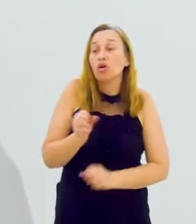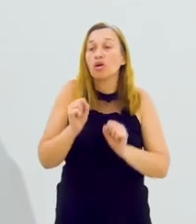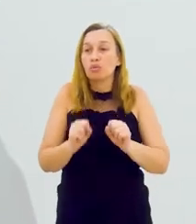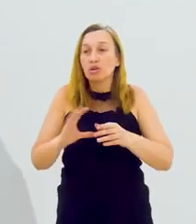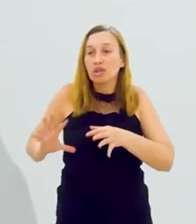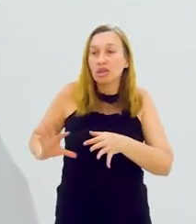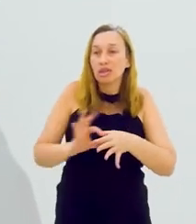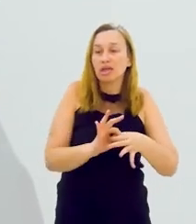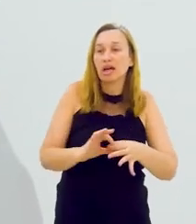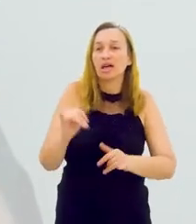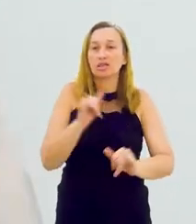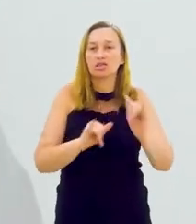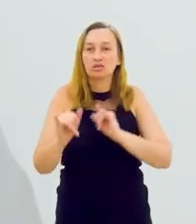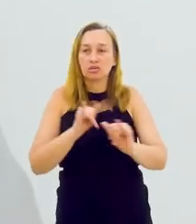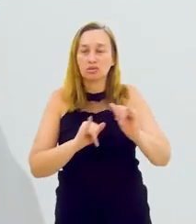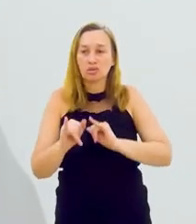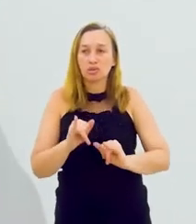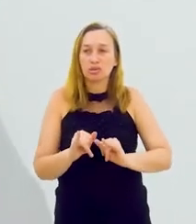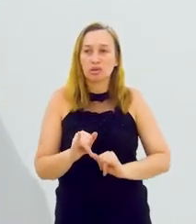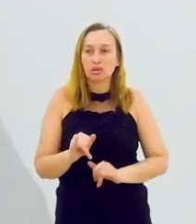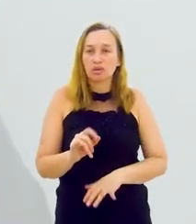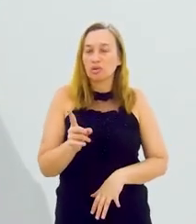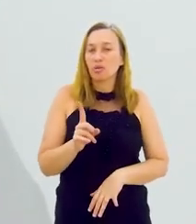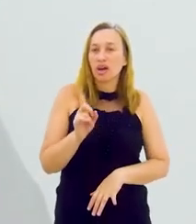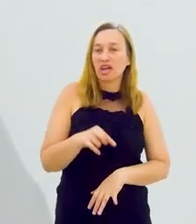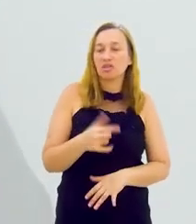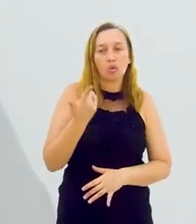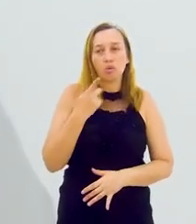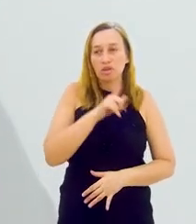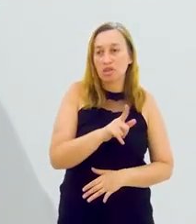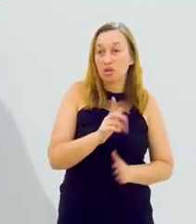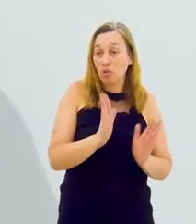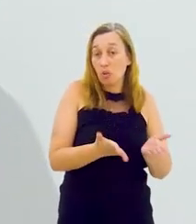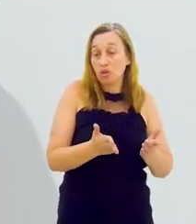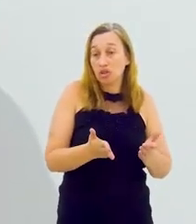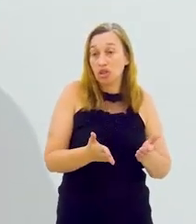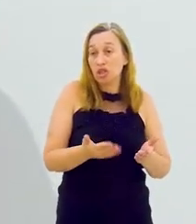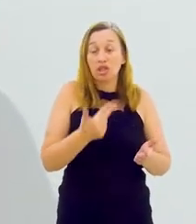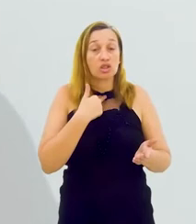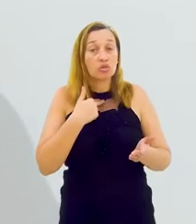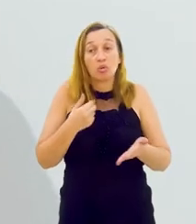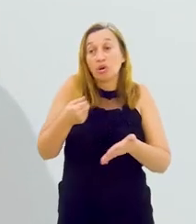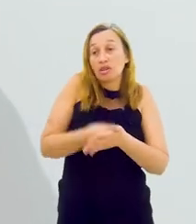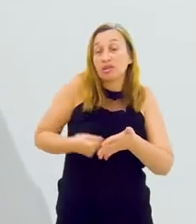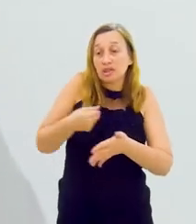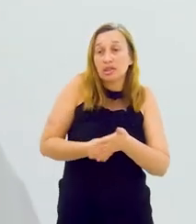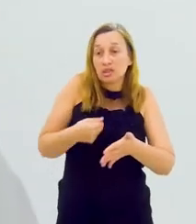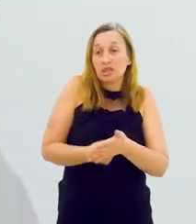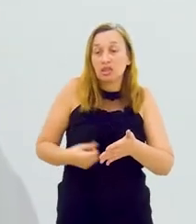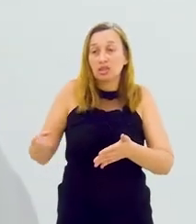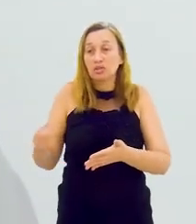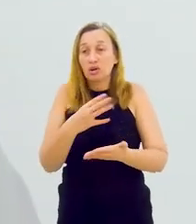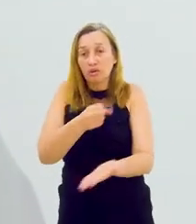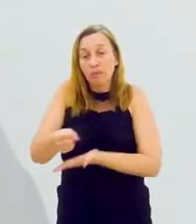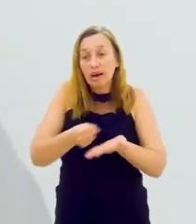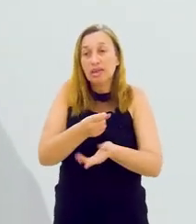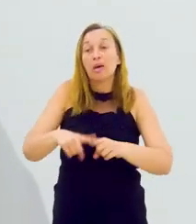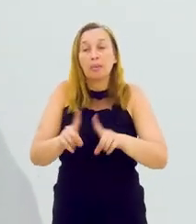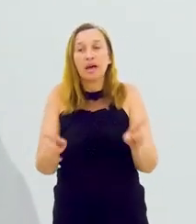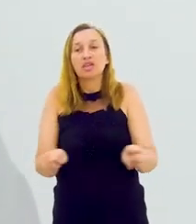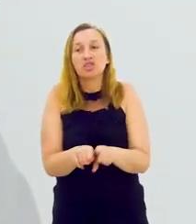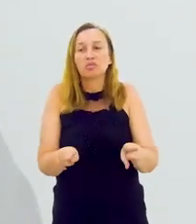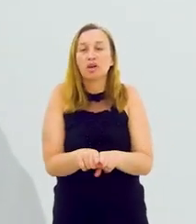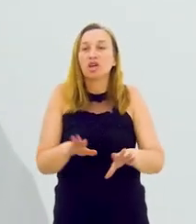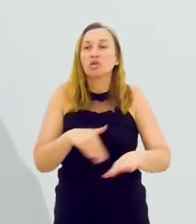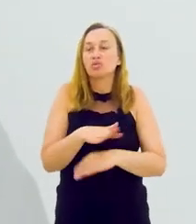acontecendo de novidade e poder integrar essas informações. Não é que não deu certo que a gente não vá, não possa insistir, mas